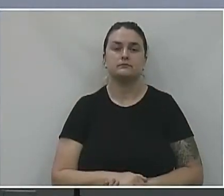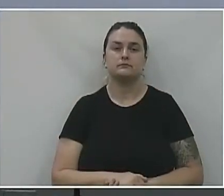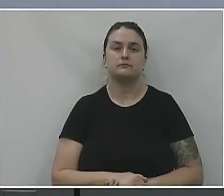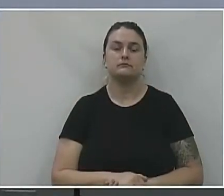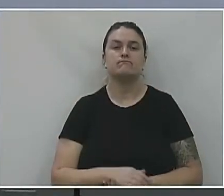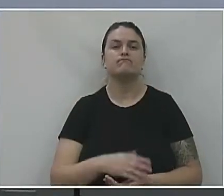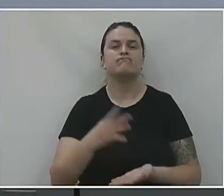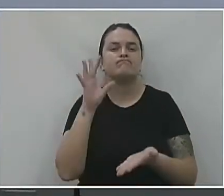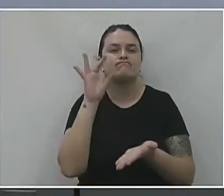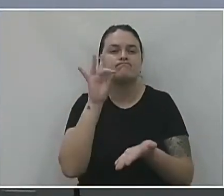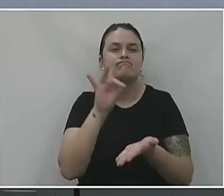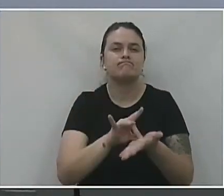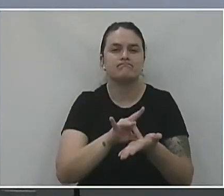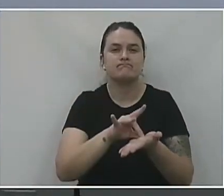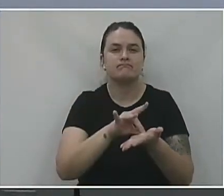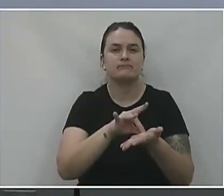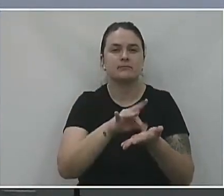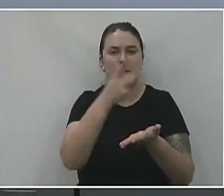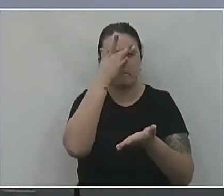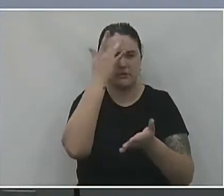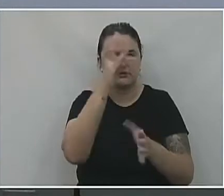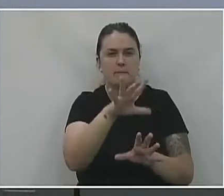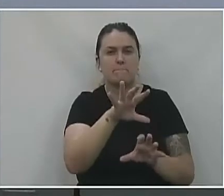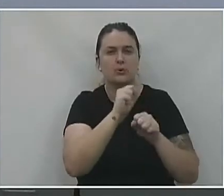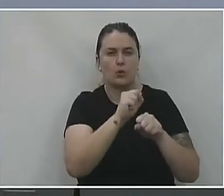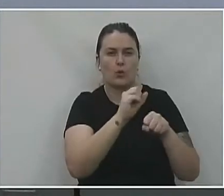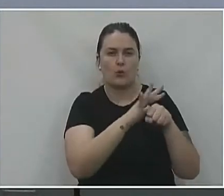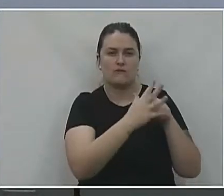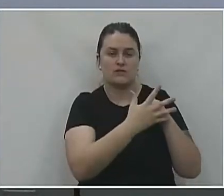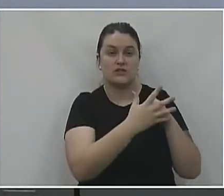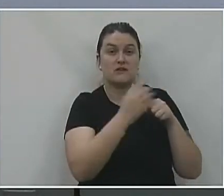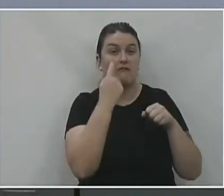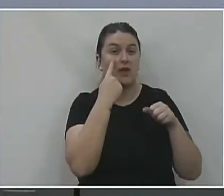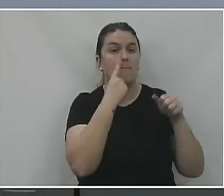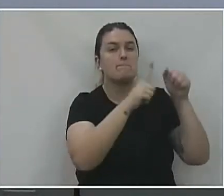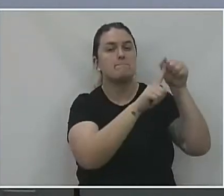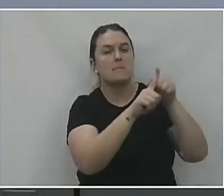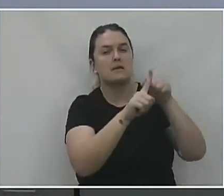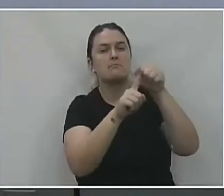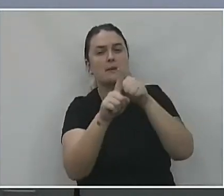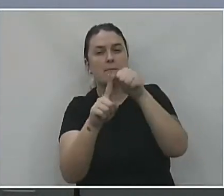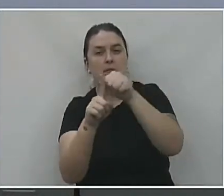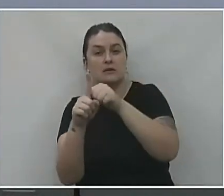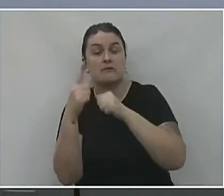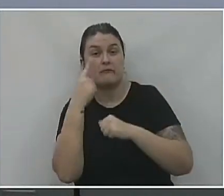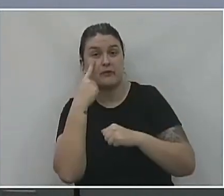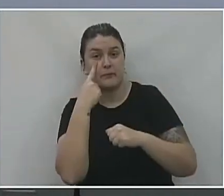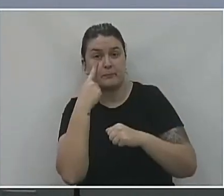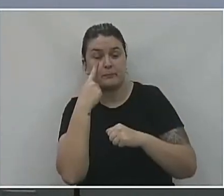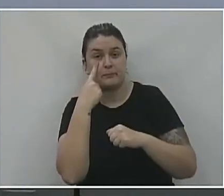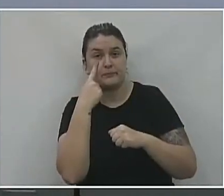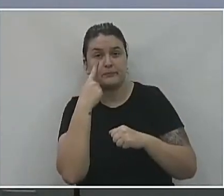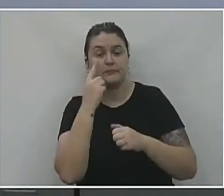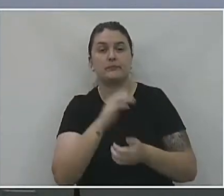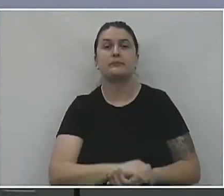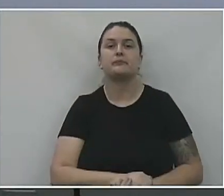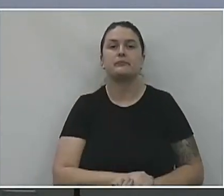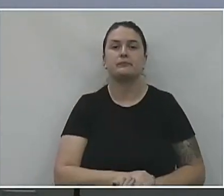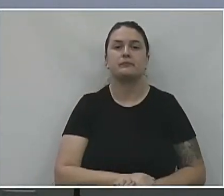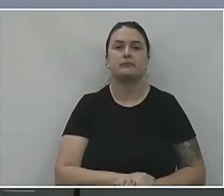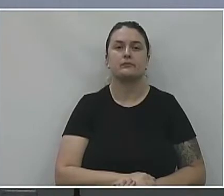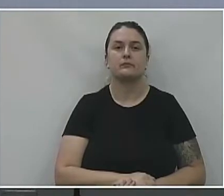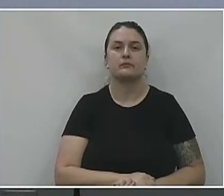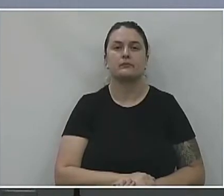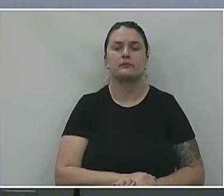Casos confirmados de Covid por mês em União da Vitória. Vocês podem ver que ela